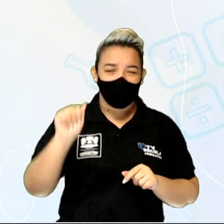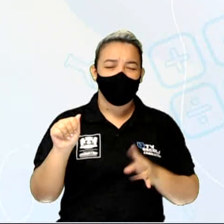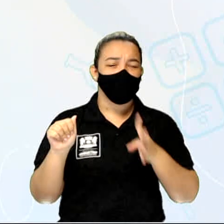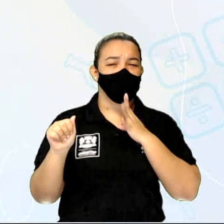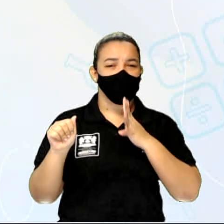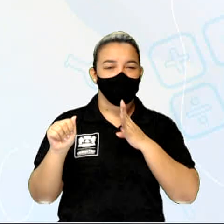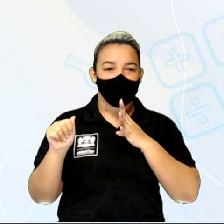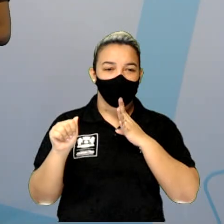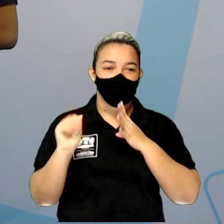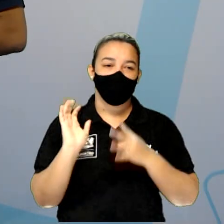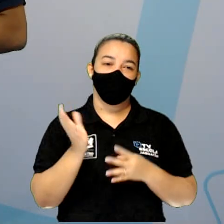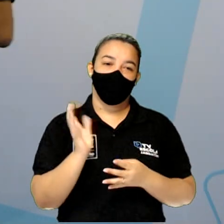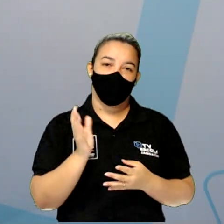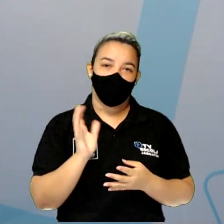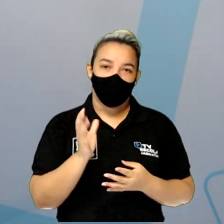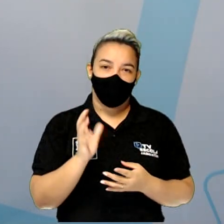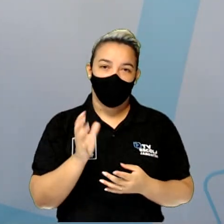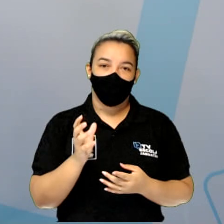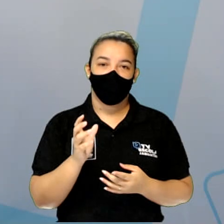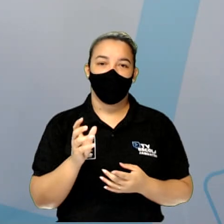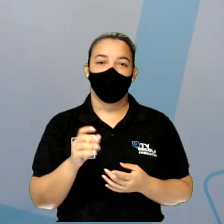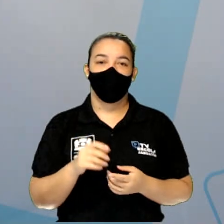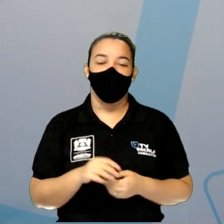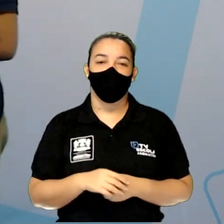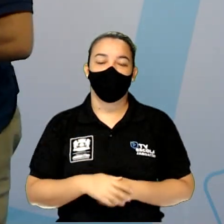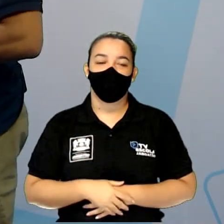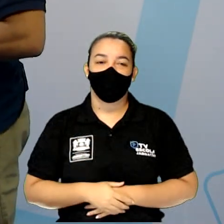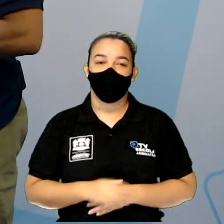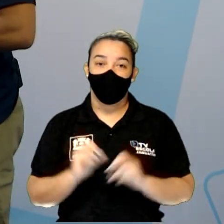geyser homônimo, ou seja, do mesmo nome.